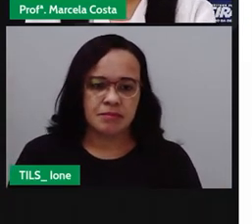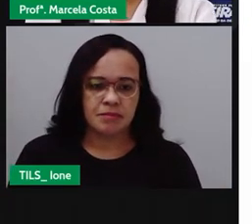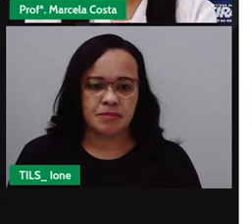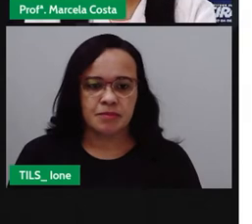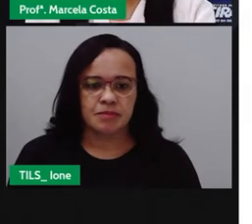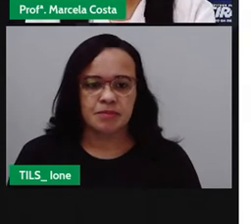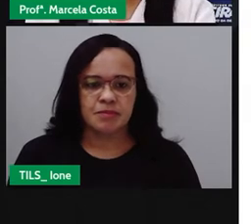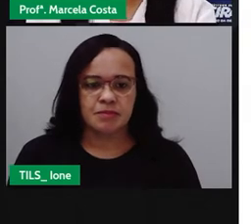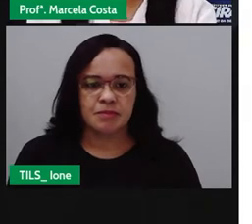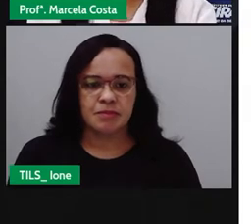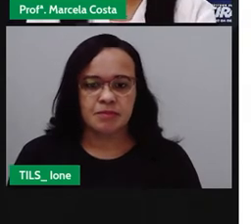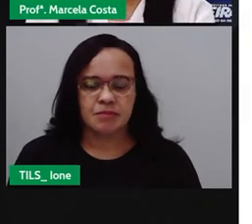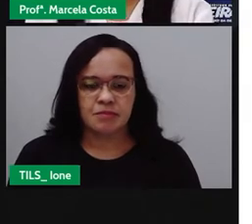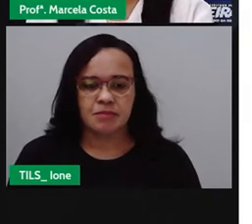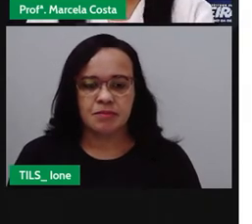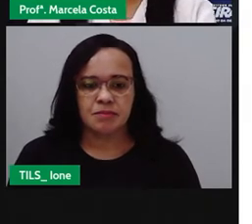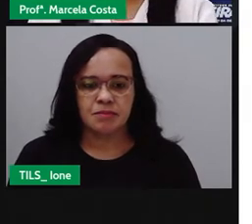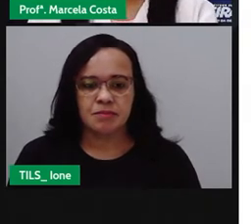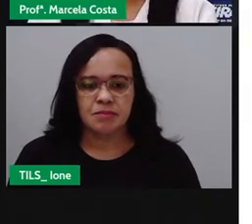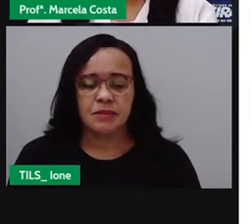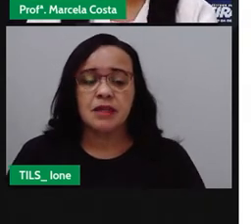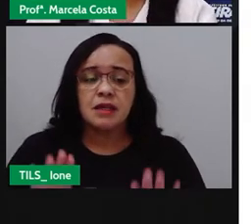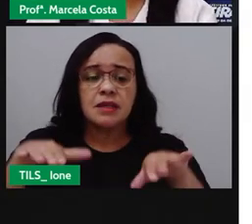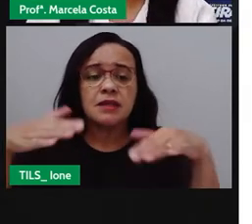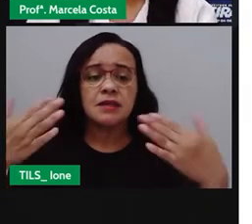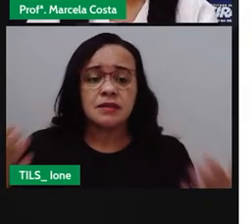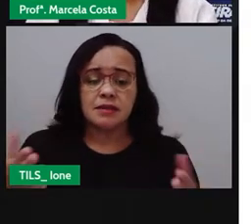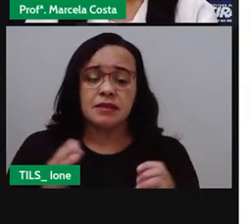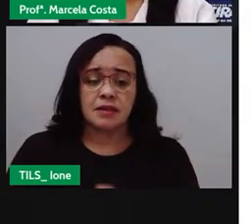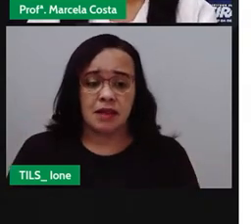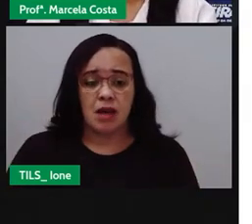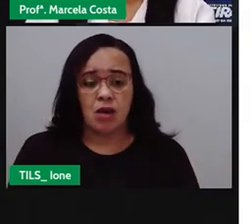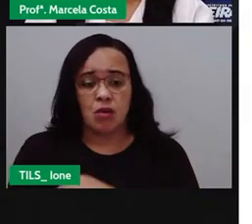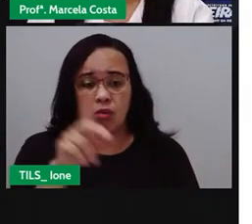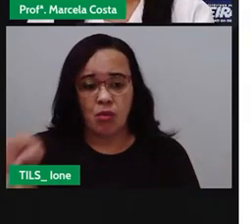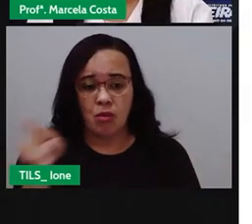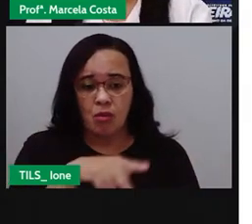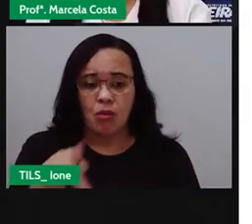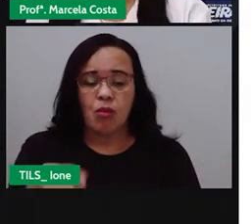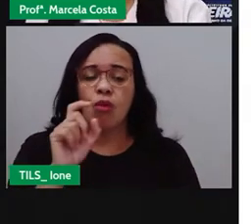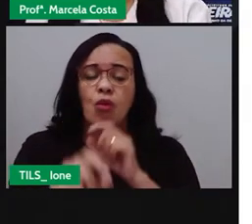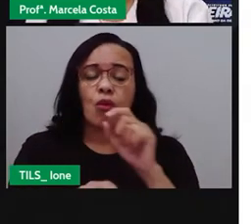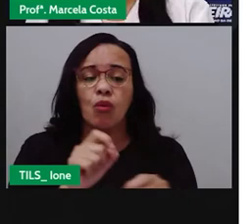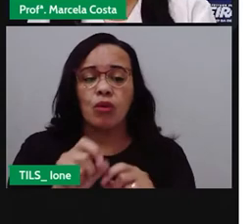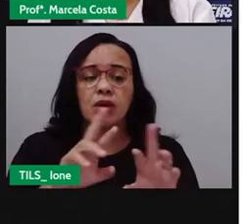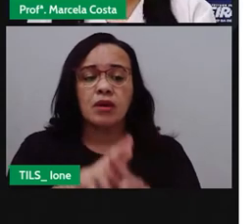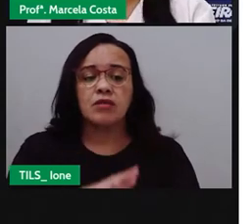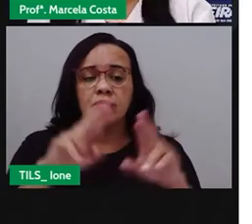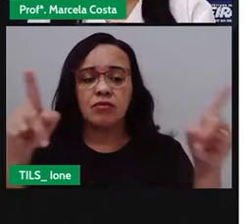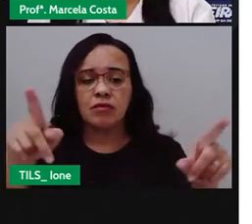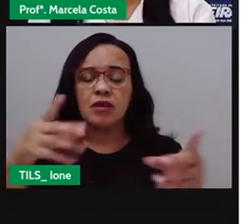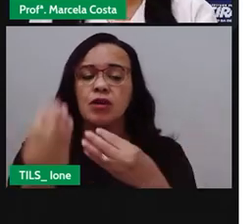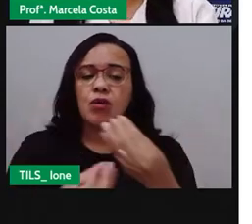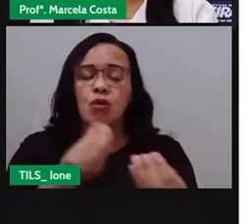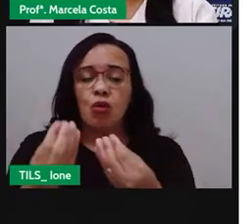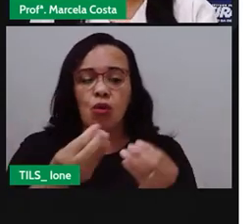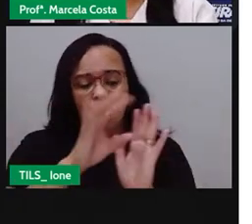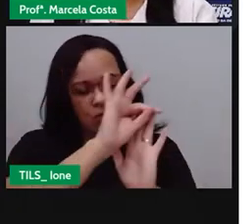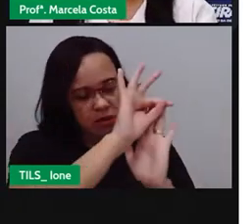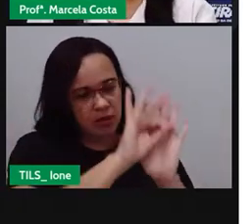eu preciso fazer com vocês uma diferenciação que a gente vai ter o guia turístico que é esse texto